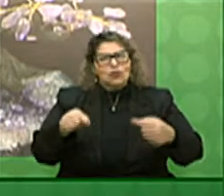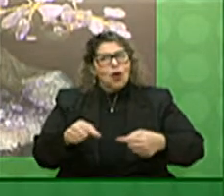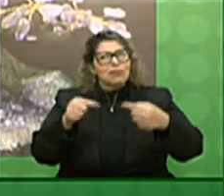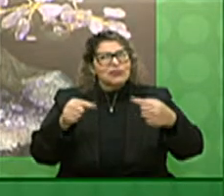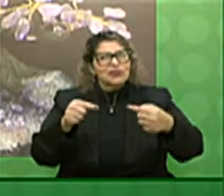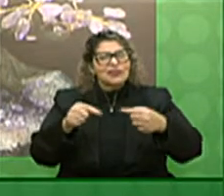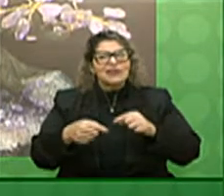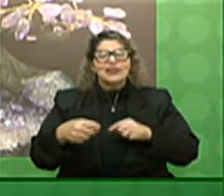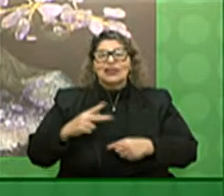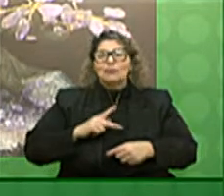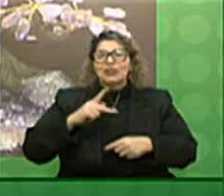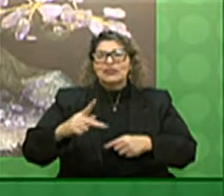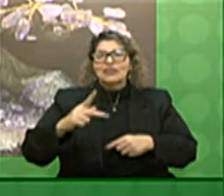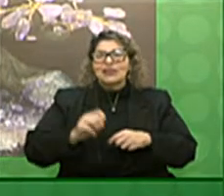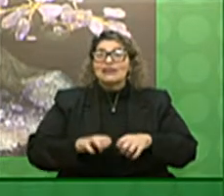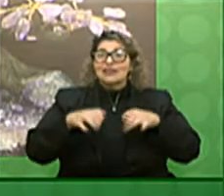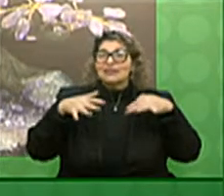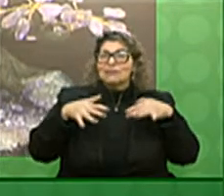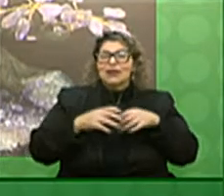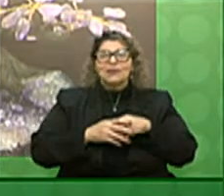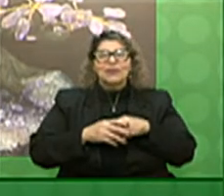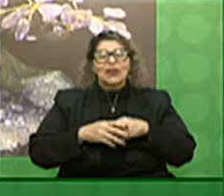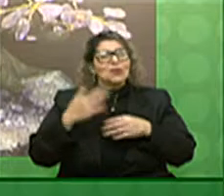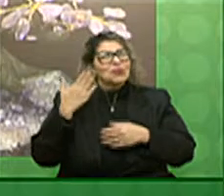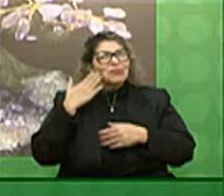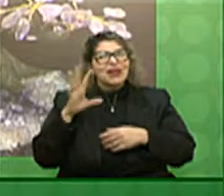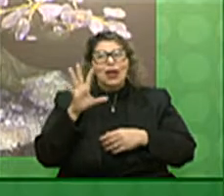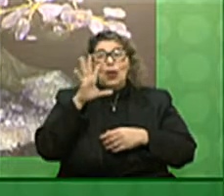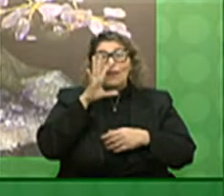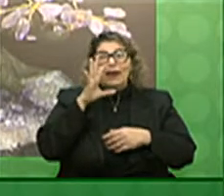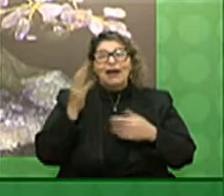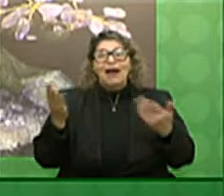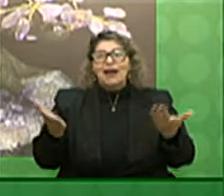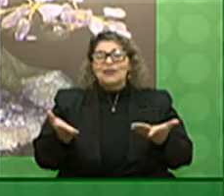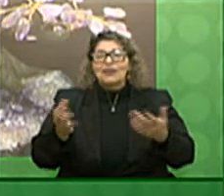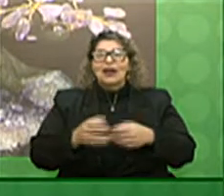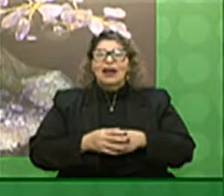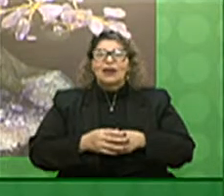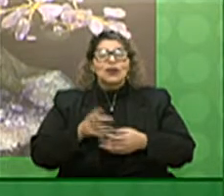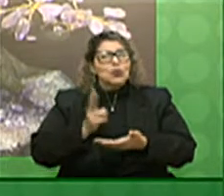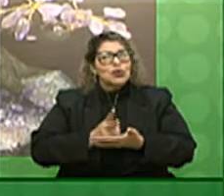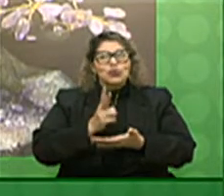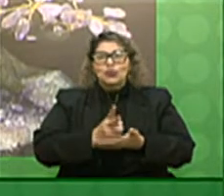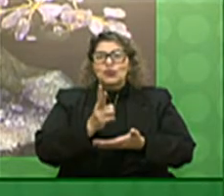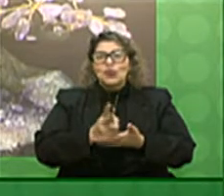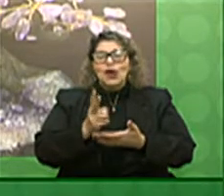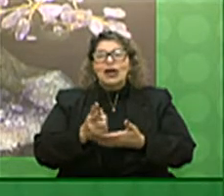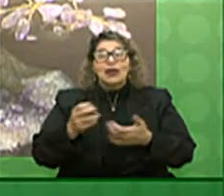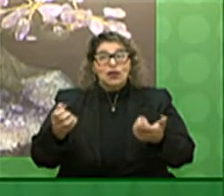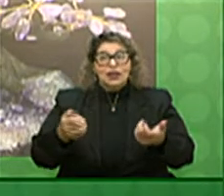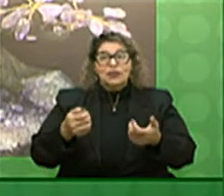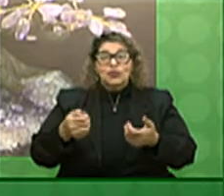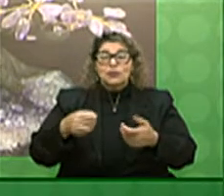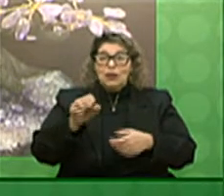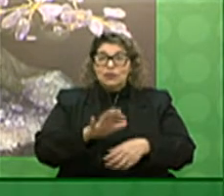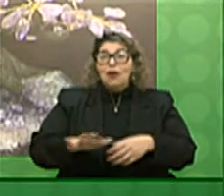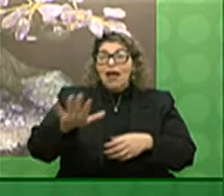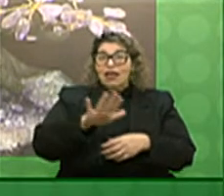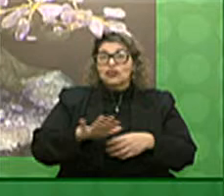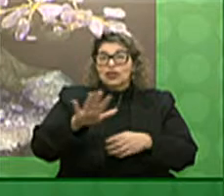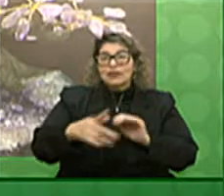presidência da Assembleia então muito obrigado a todos que nos acompanharam que possam também continuar nos próximos eventos regionais